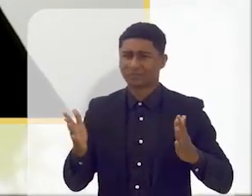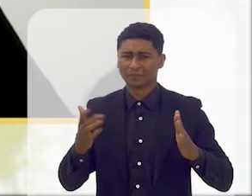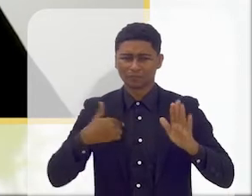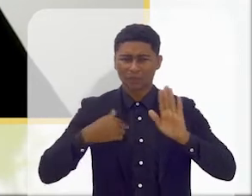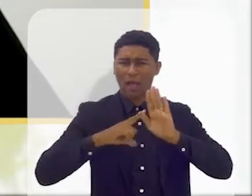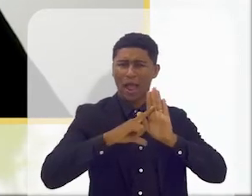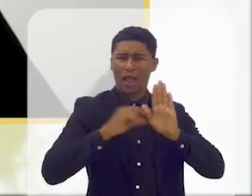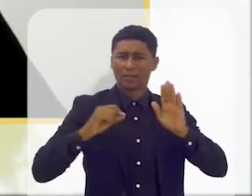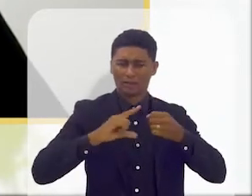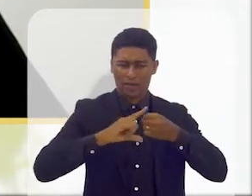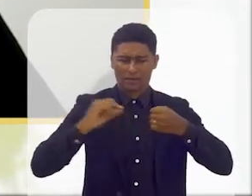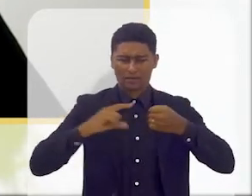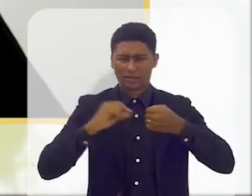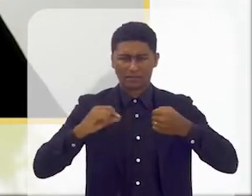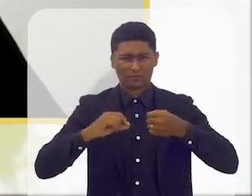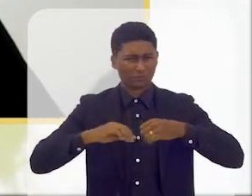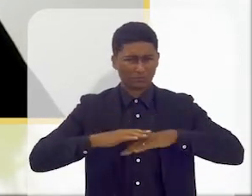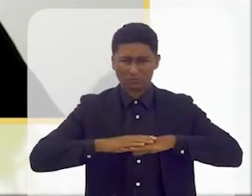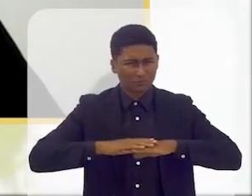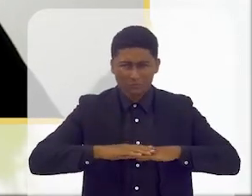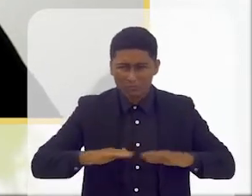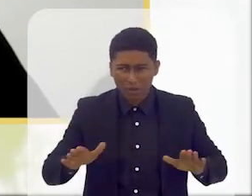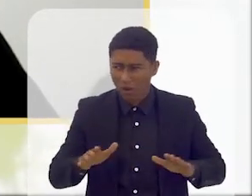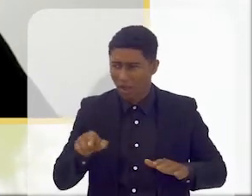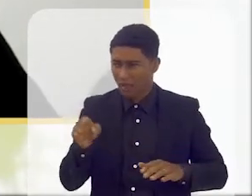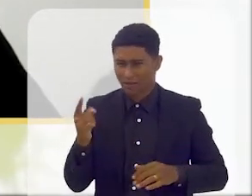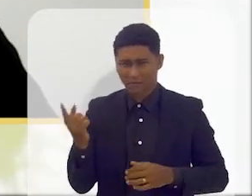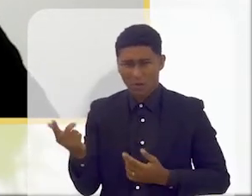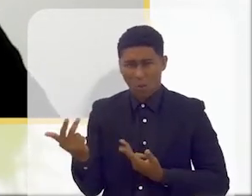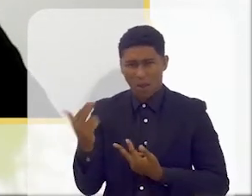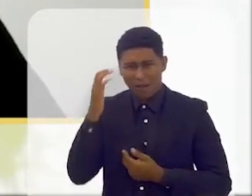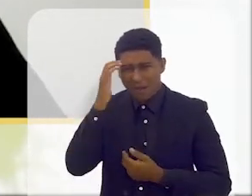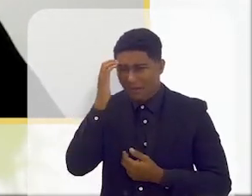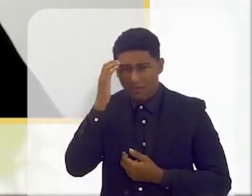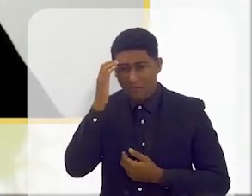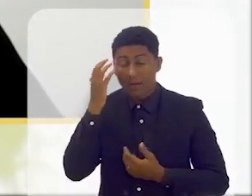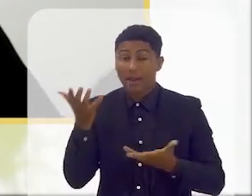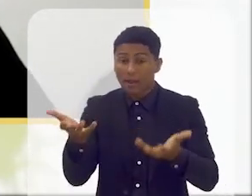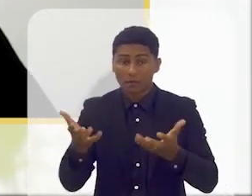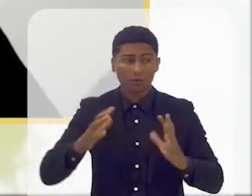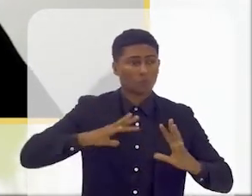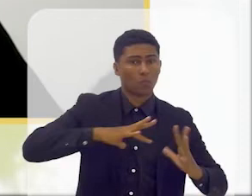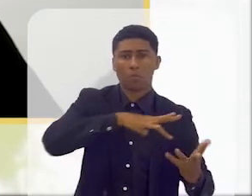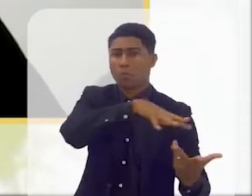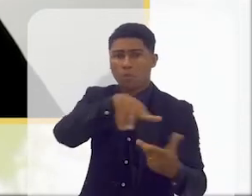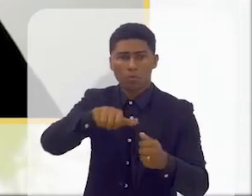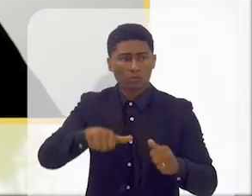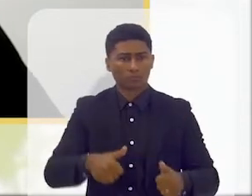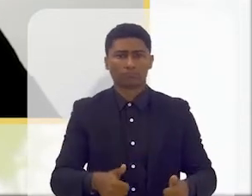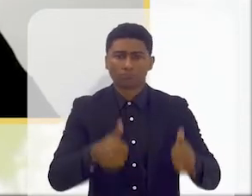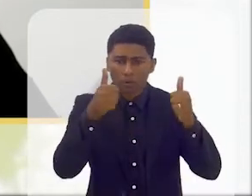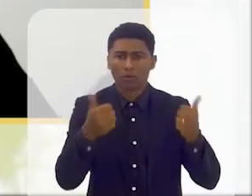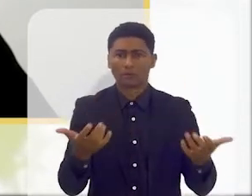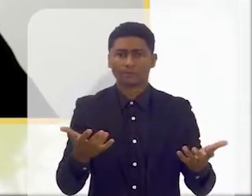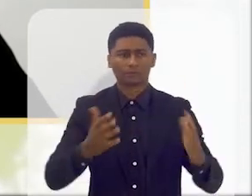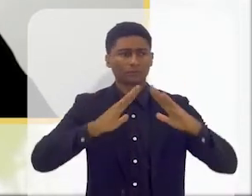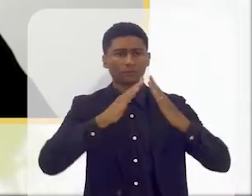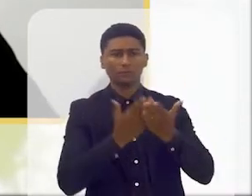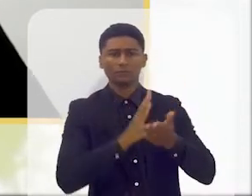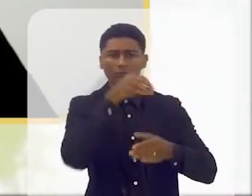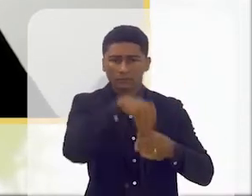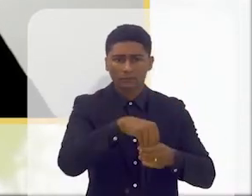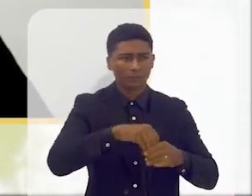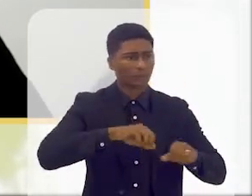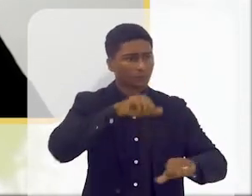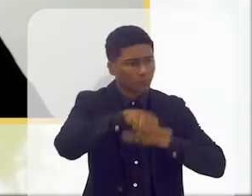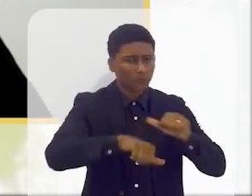meus artigos não têm interesse nenhum se não conseguirem mudar o mundo, se não conseguirem mudar a escola, se não conseguirem mudar